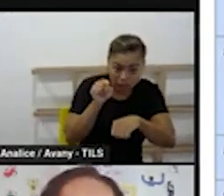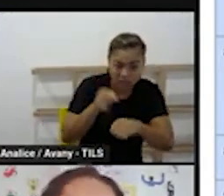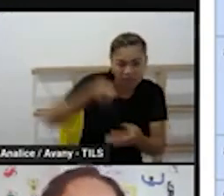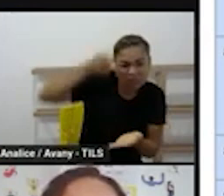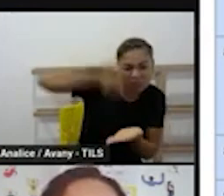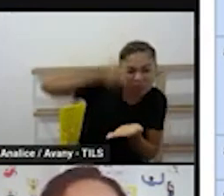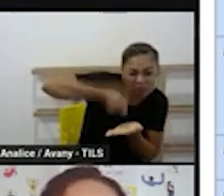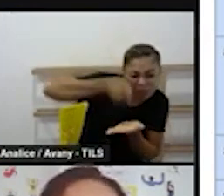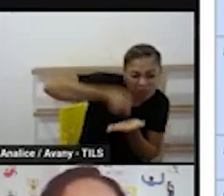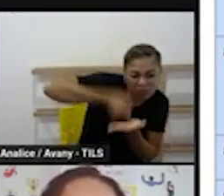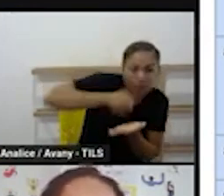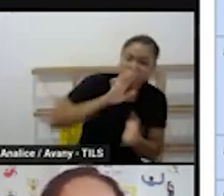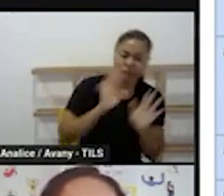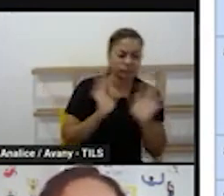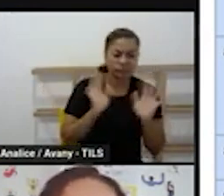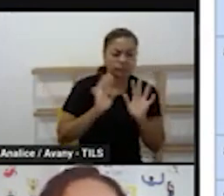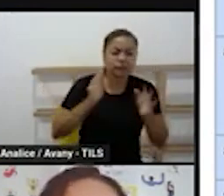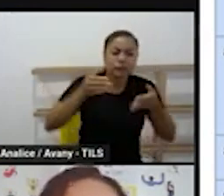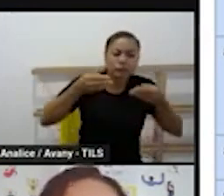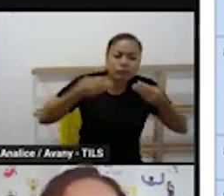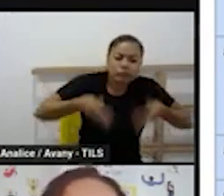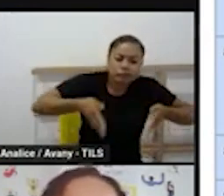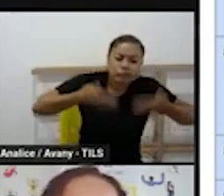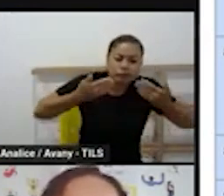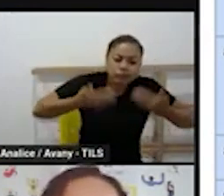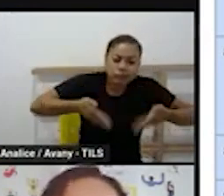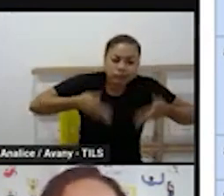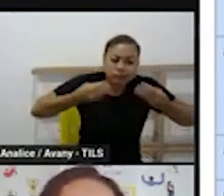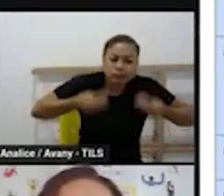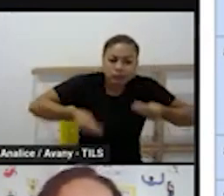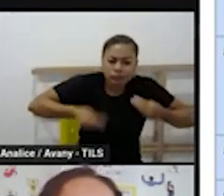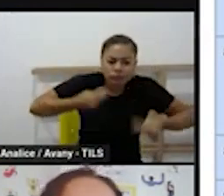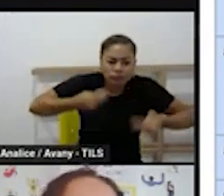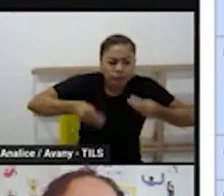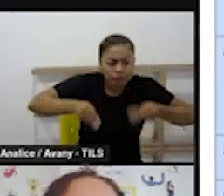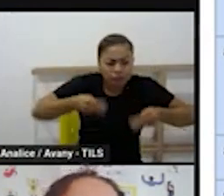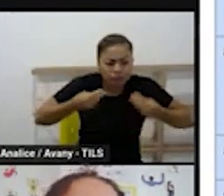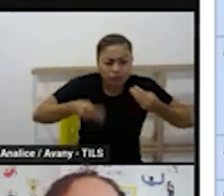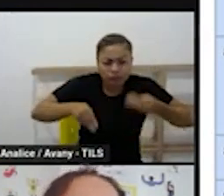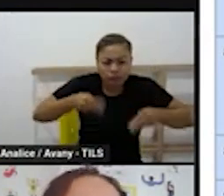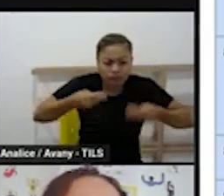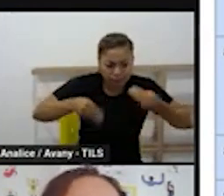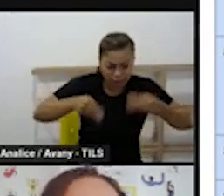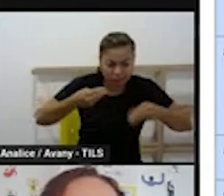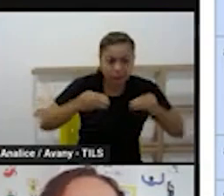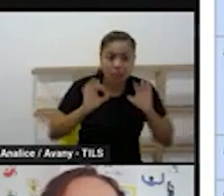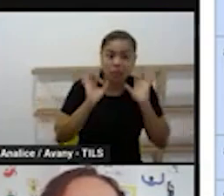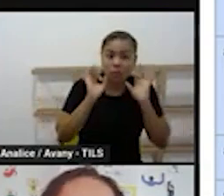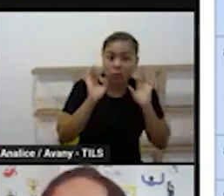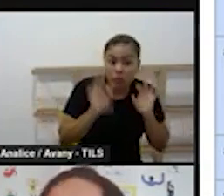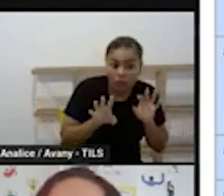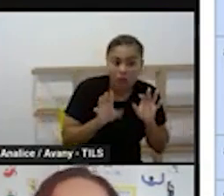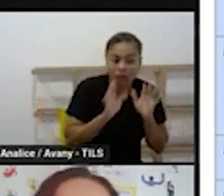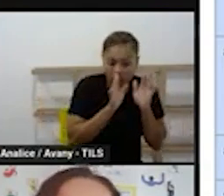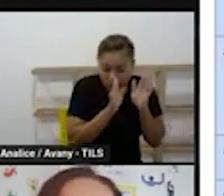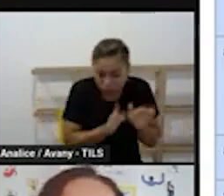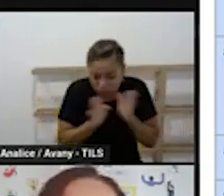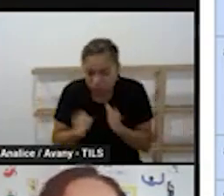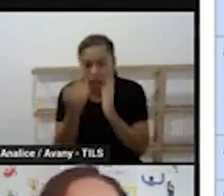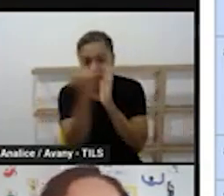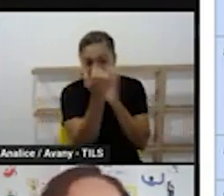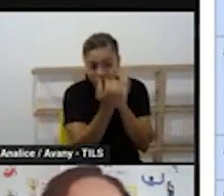eles são flexíveis é só uma forma da gente organizar o nosso trabalho e lá tá dizendo que a criança entra